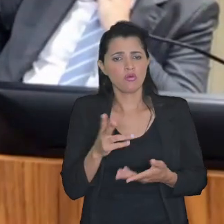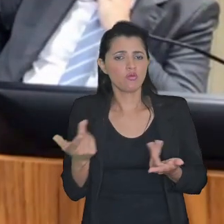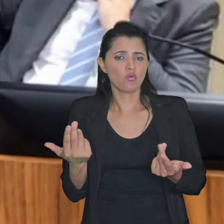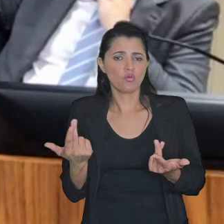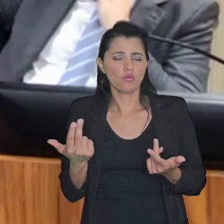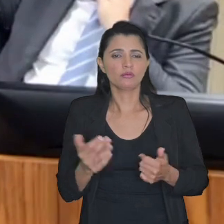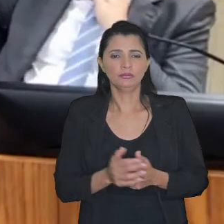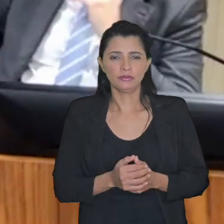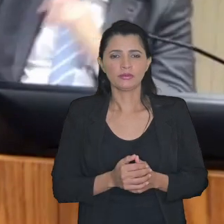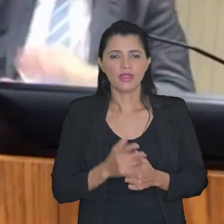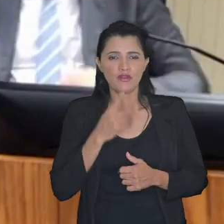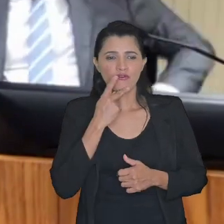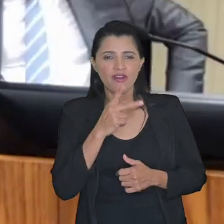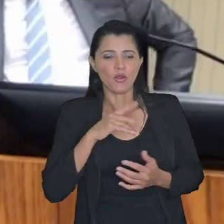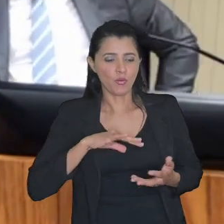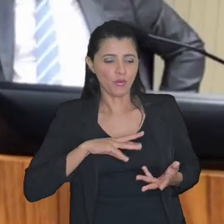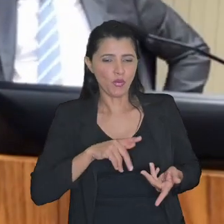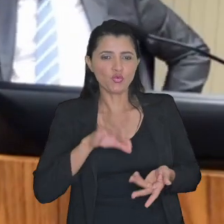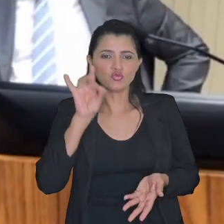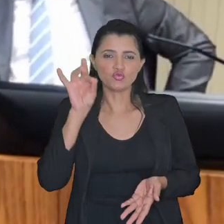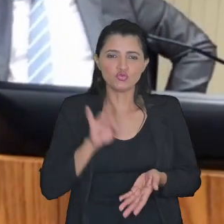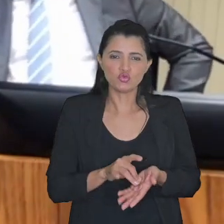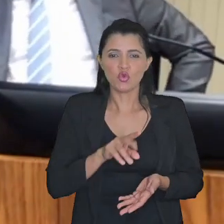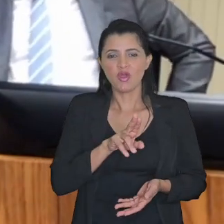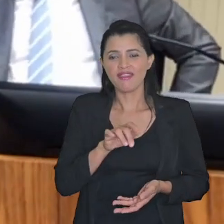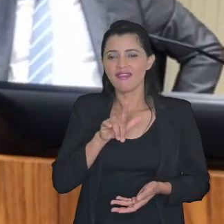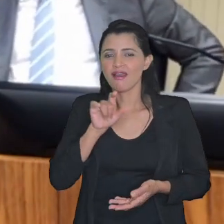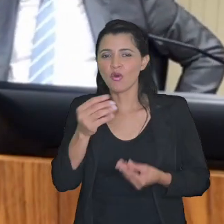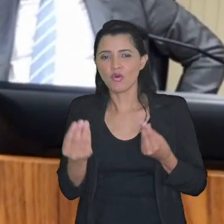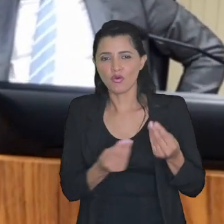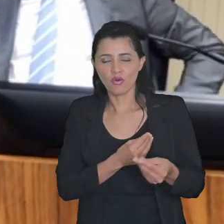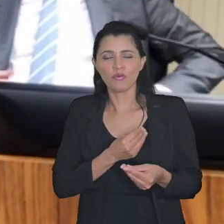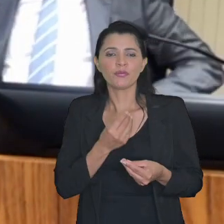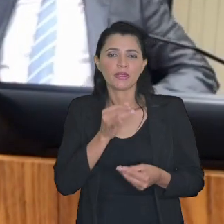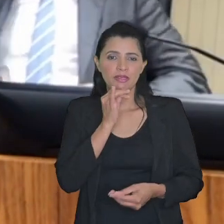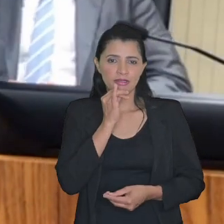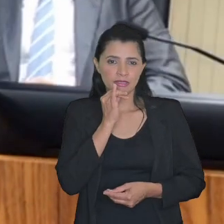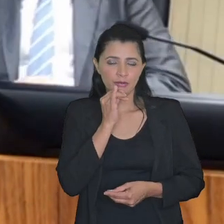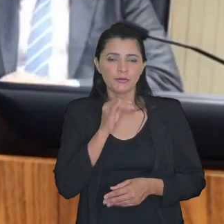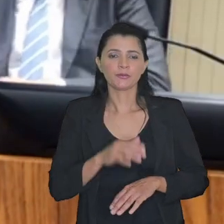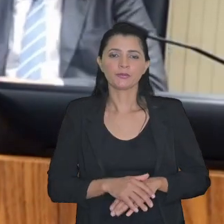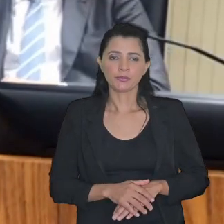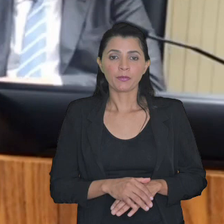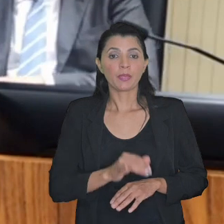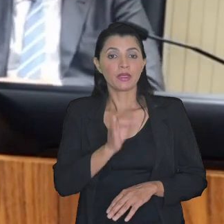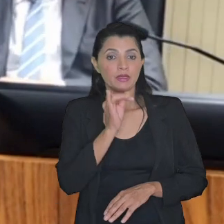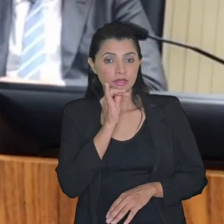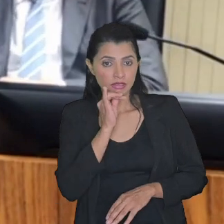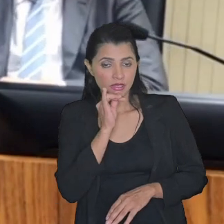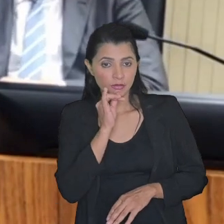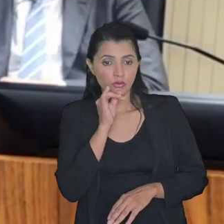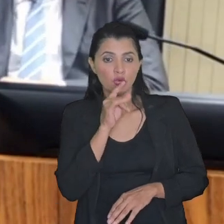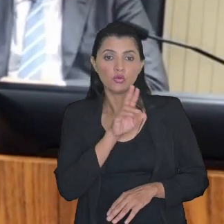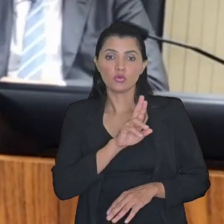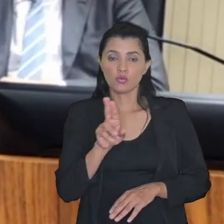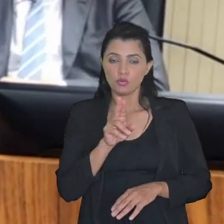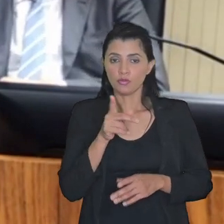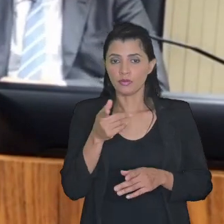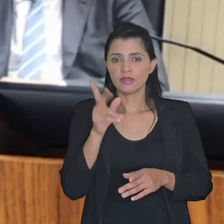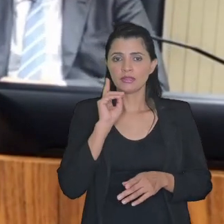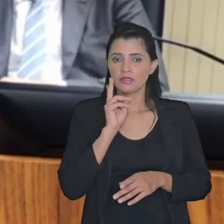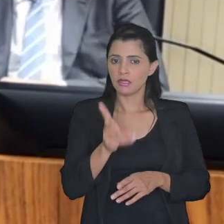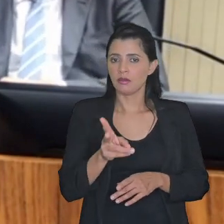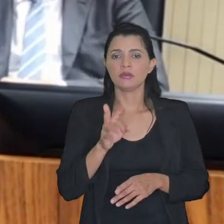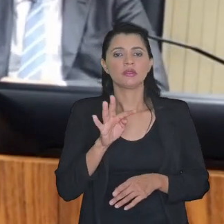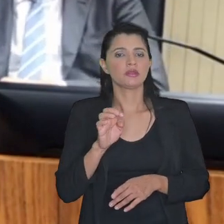eu digo mundo real para os senhores no seguinte sentido vejam vou usar o exemplo batidíssimo